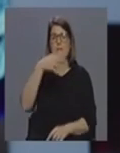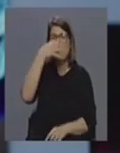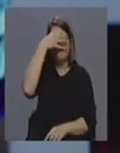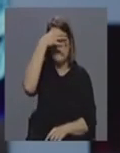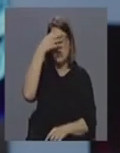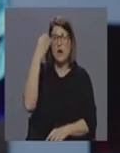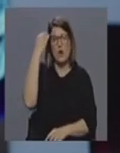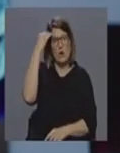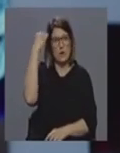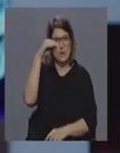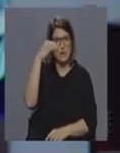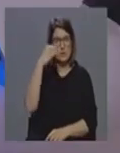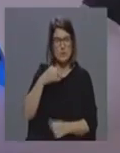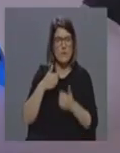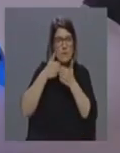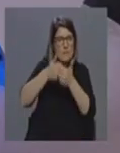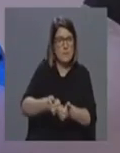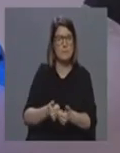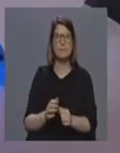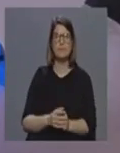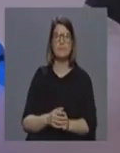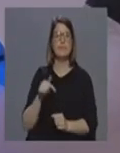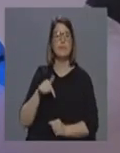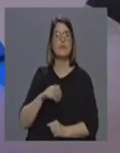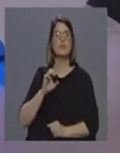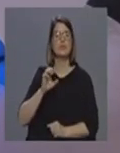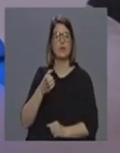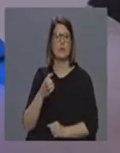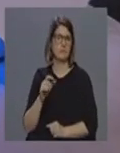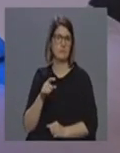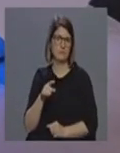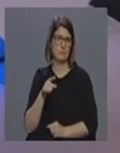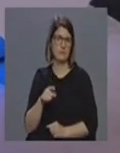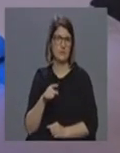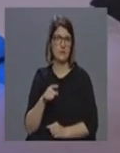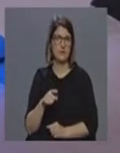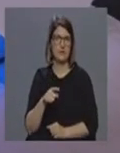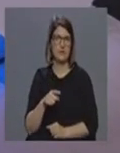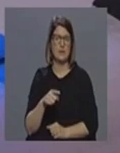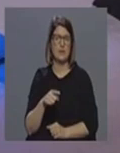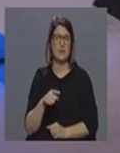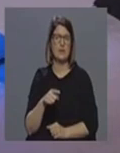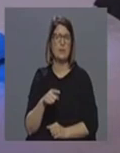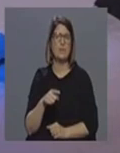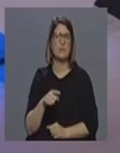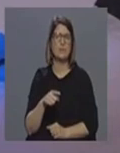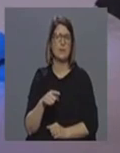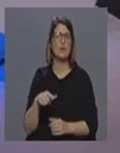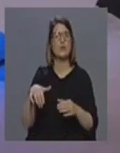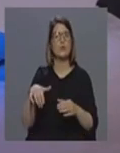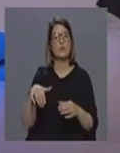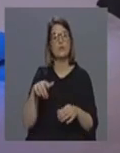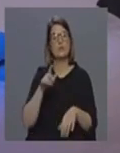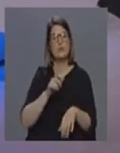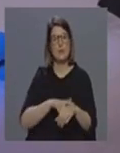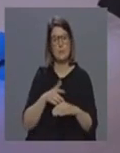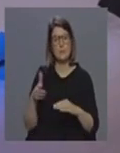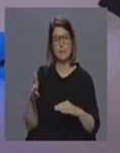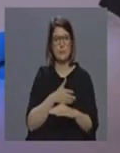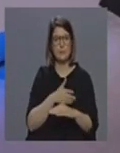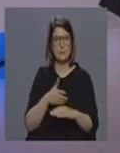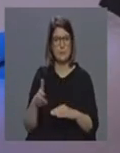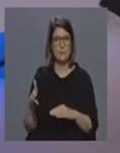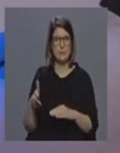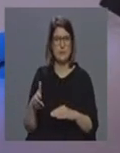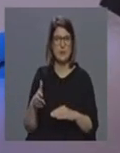orientações que têm sido emanadas o grau de impacto que terá na região esse surto e o espaço temporal é perfeitamente